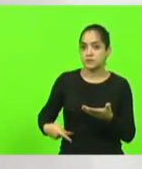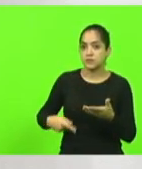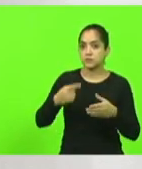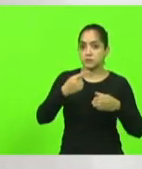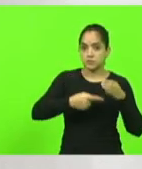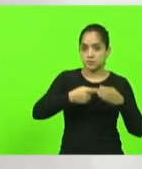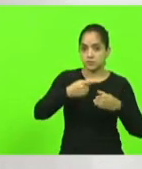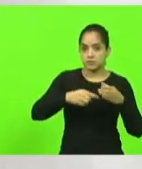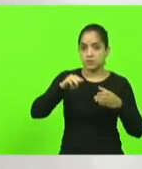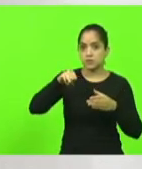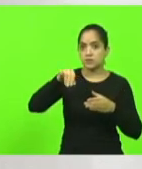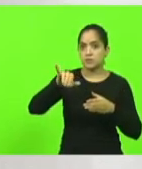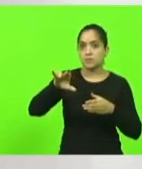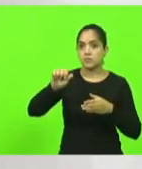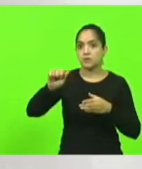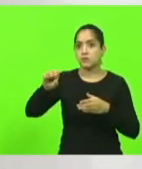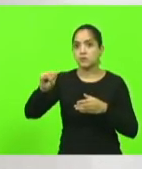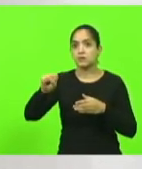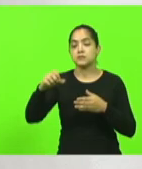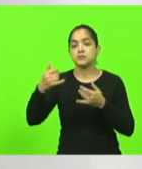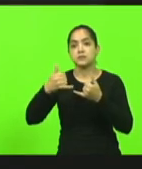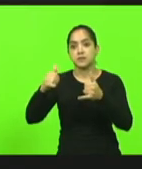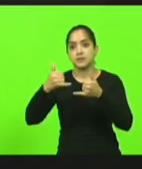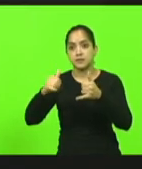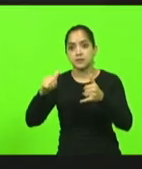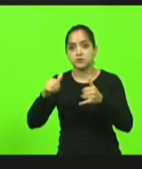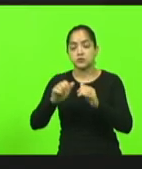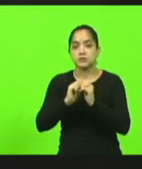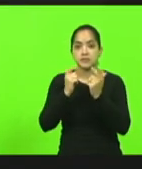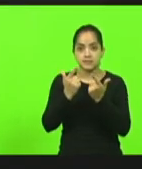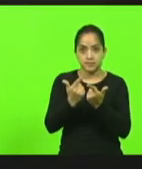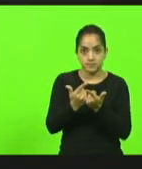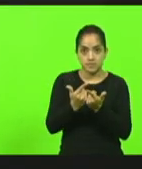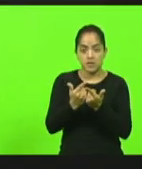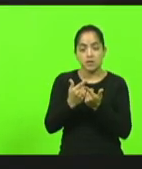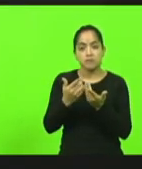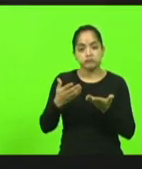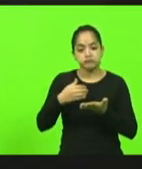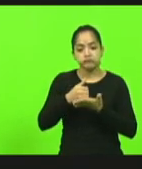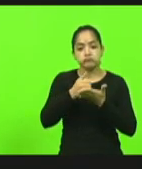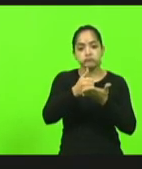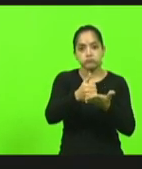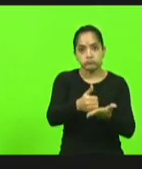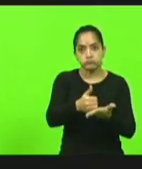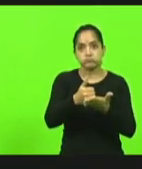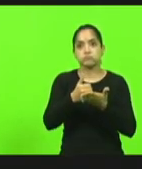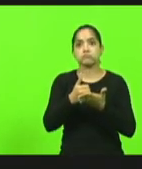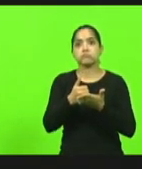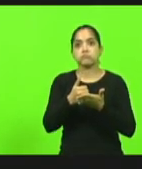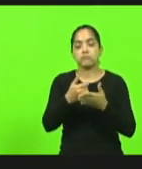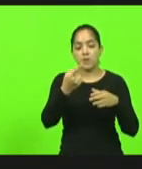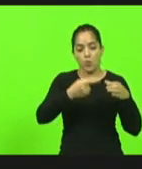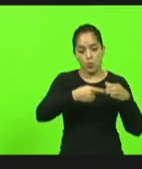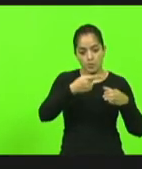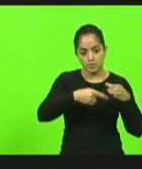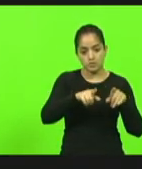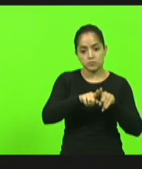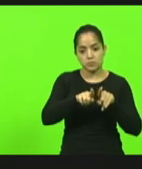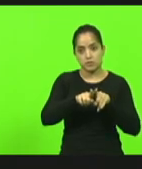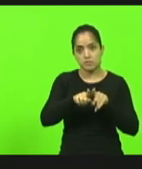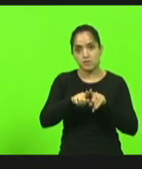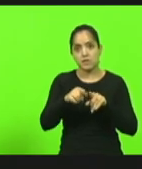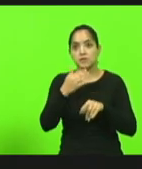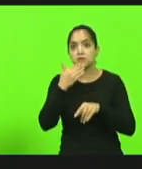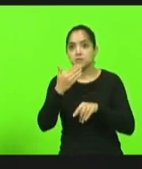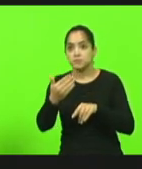Minas e Energia da nossa Casa, da Assembleia, colocar-me à disposição, colocar a Comissão à disposição nesse pleito que